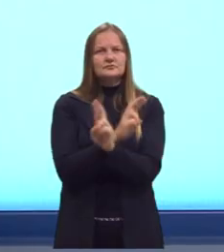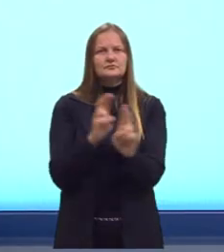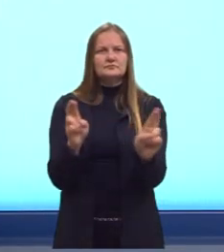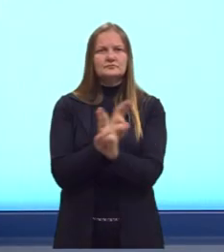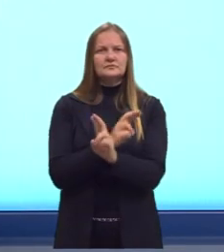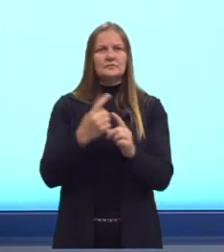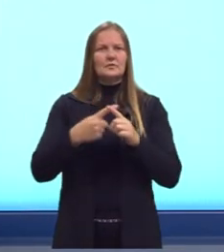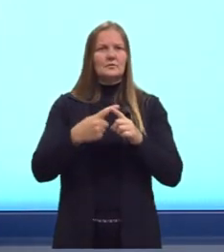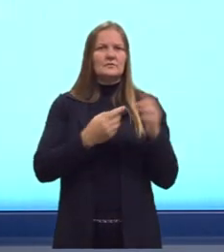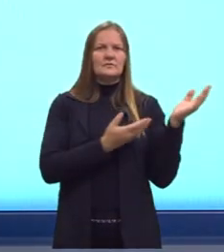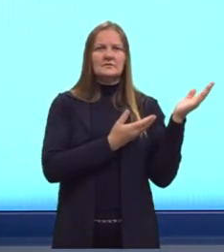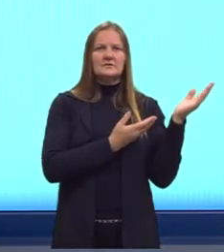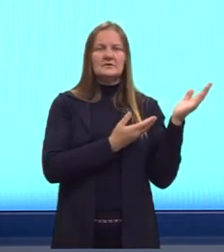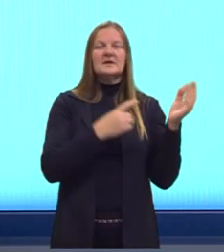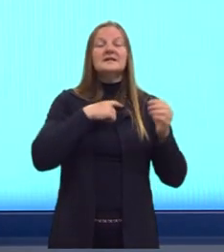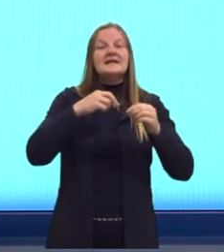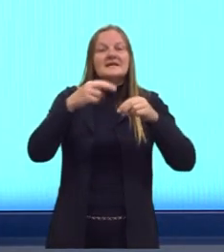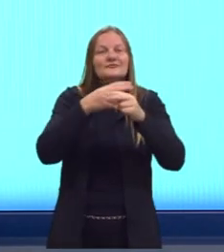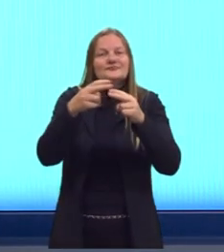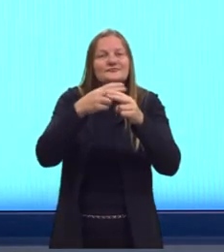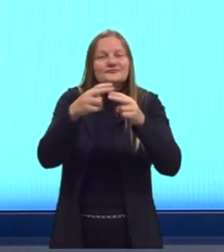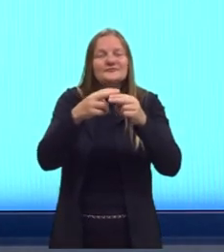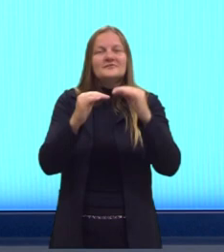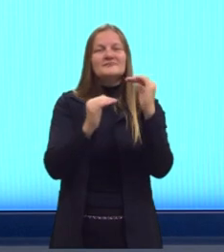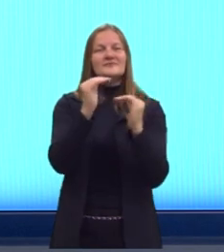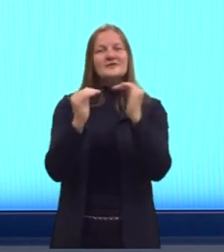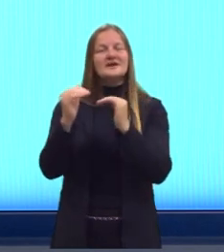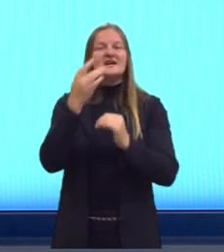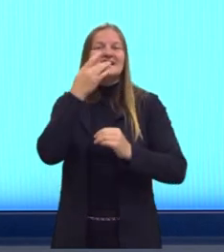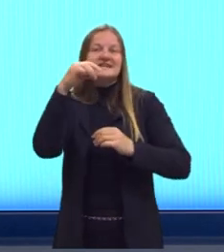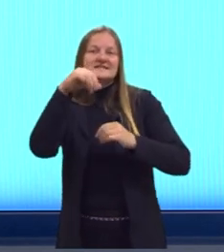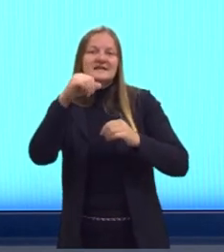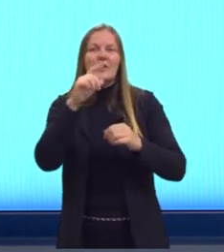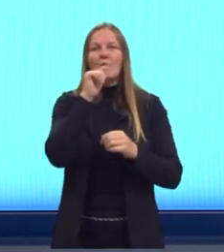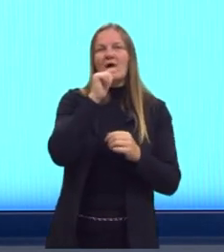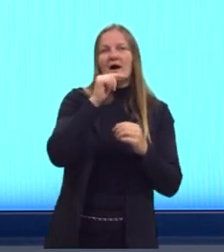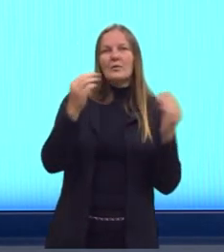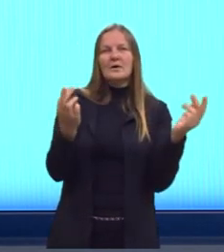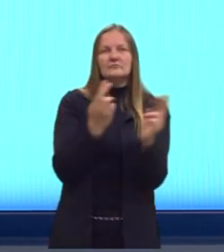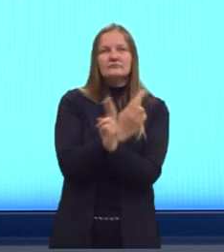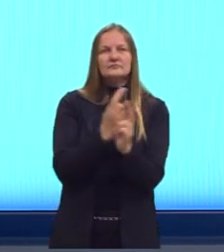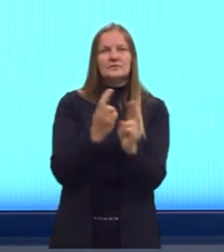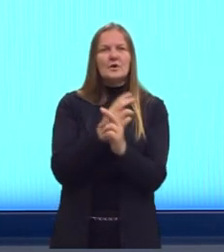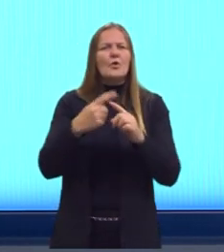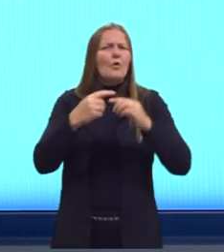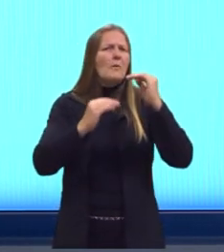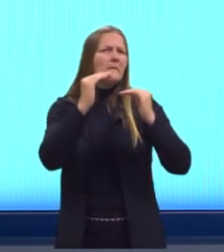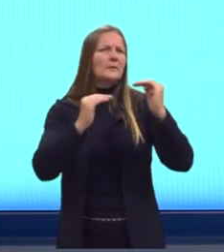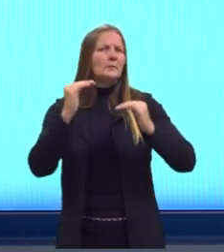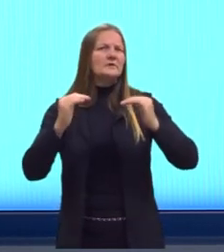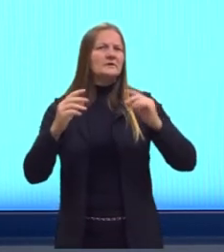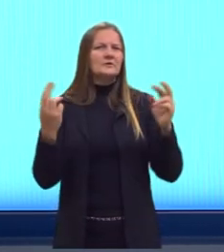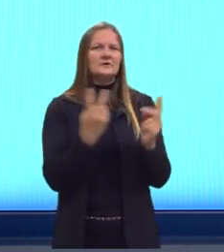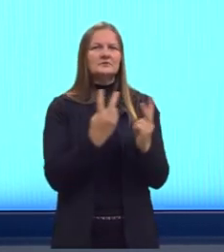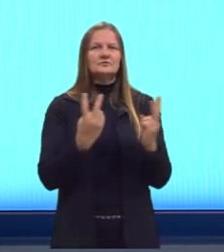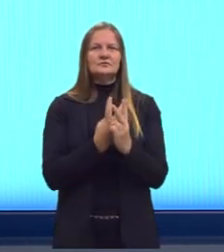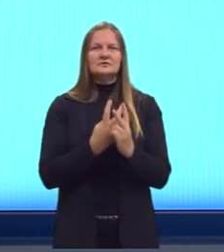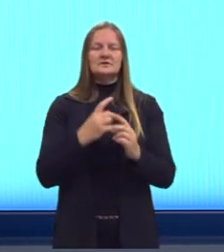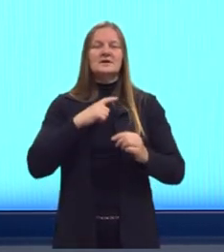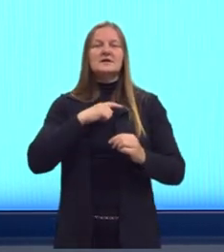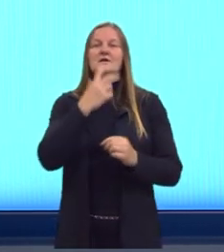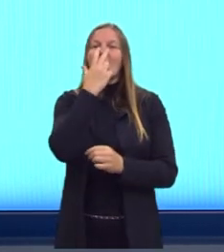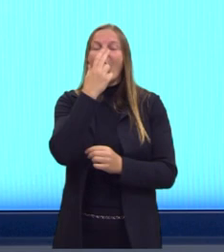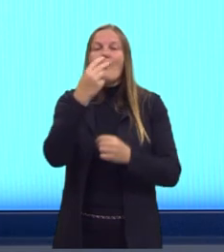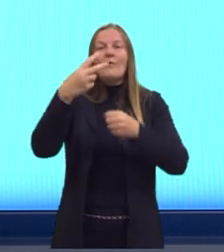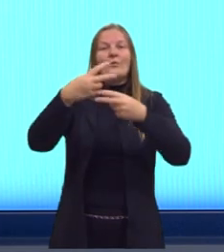reação? É uma reação de neutralização, forma um sal e a água. Mas e qual é a proporção? A proporção são os